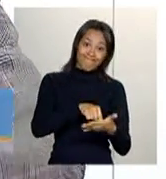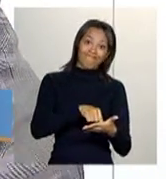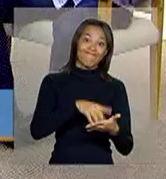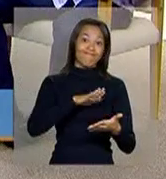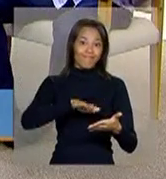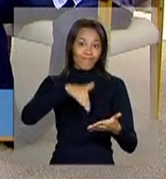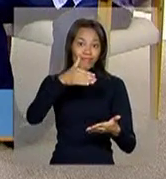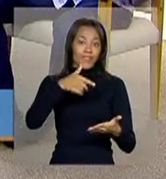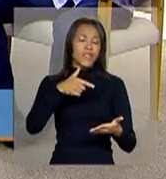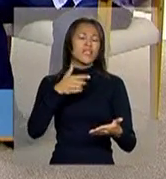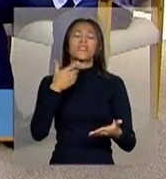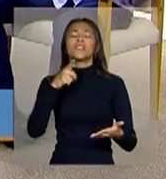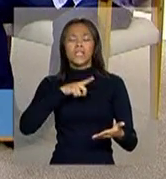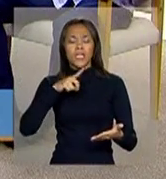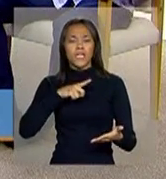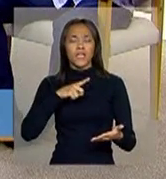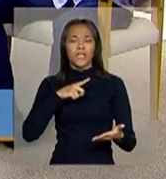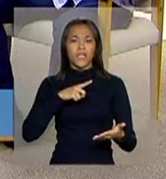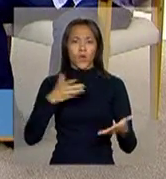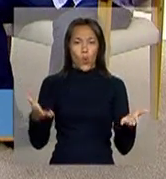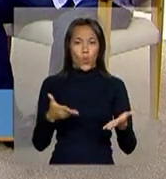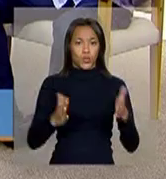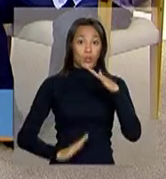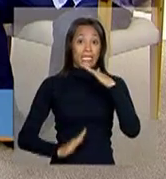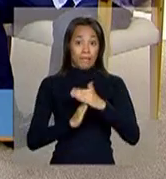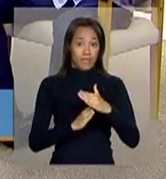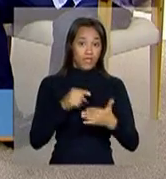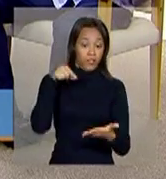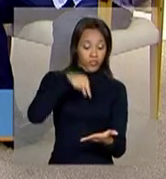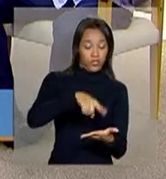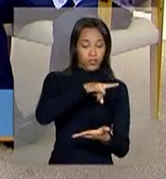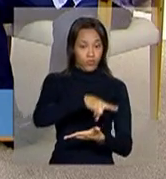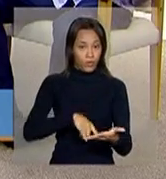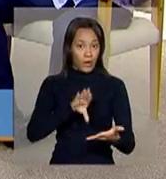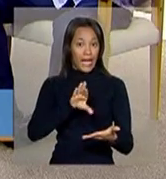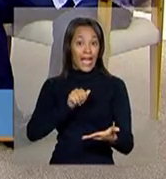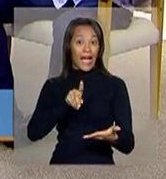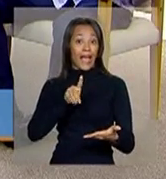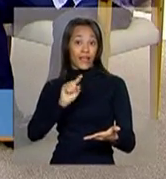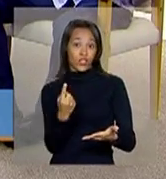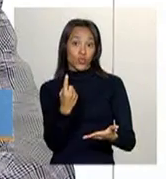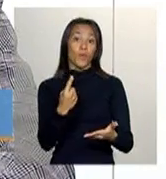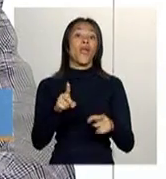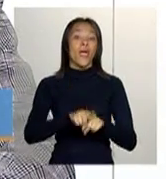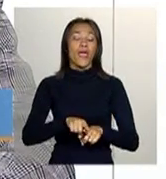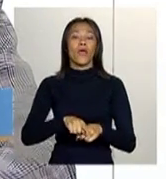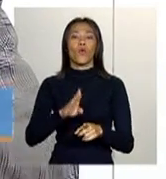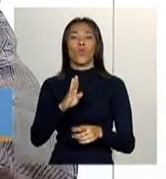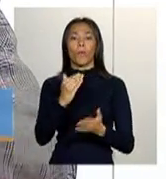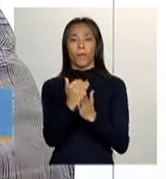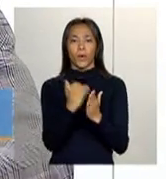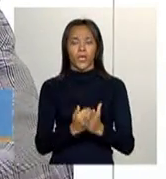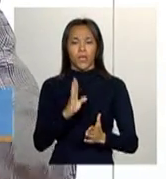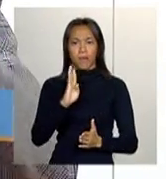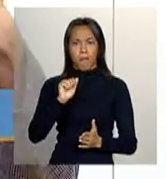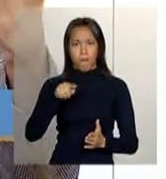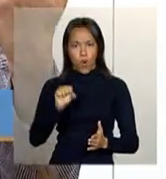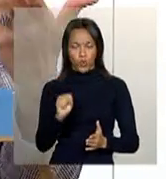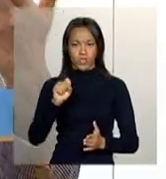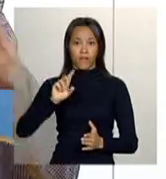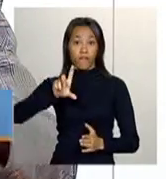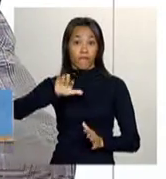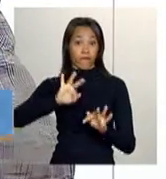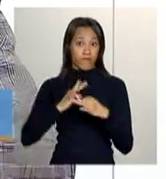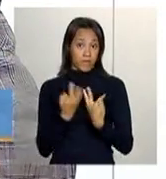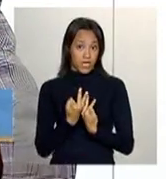renda. O que existe de limite, eu acredito que seja isso, é o programa Bolsa Família. O programa Bolsa Família, na